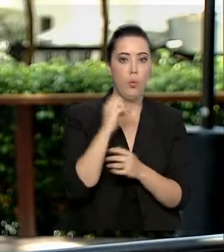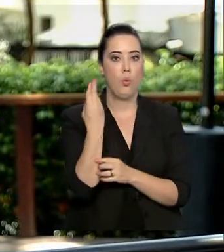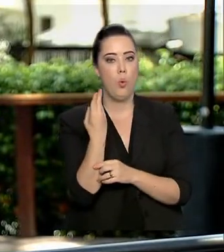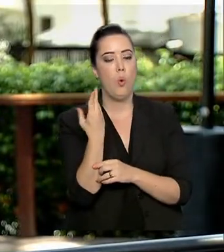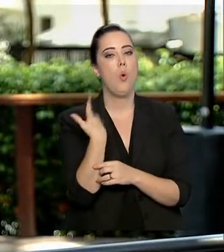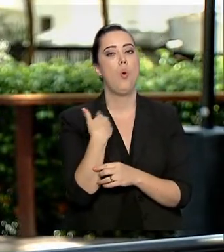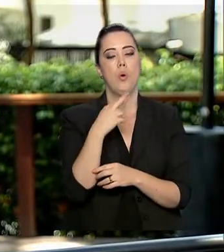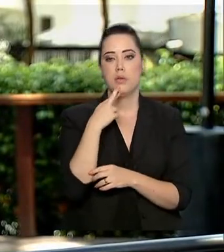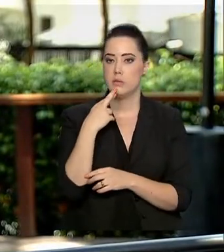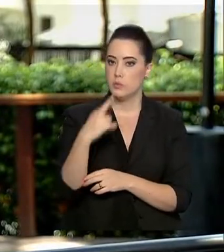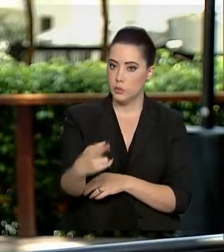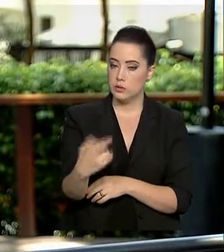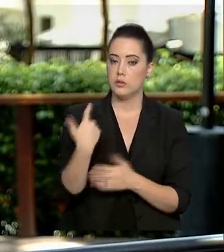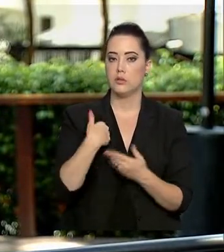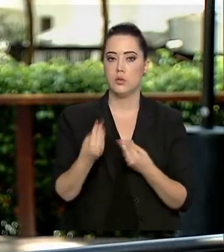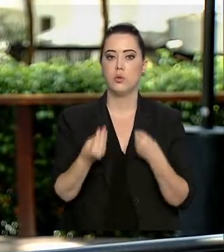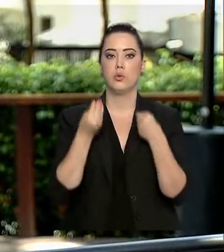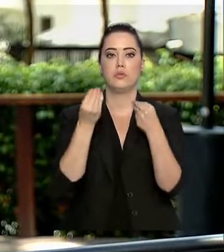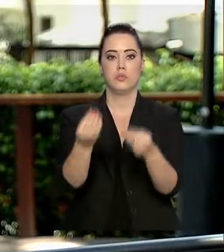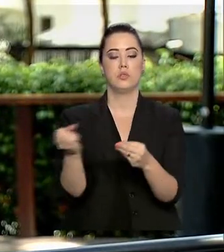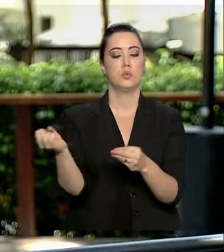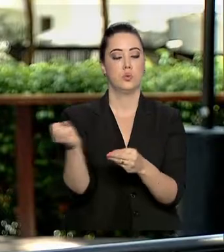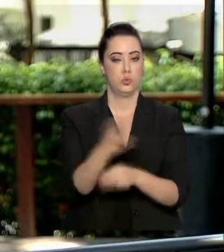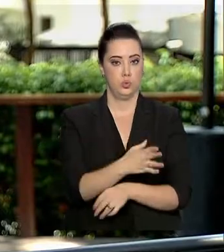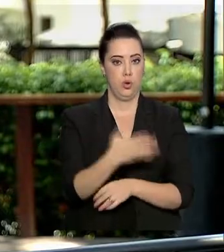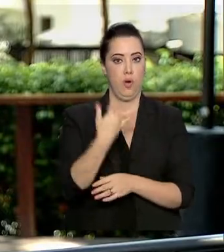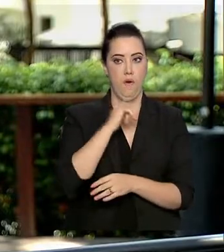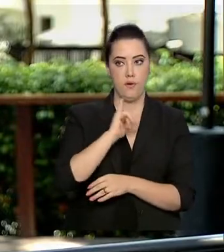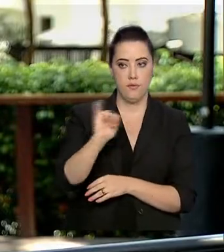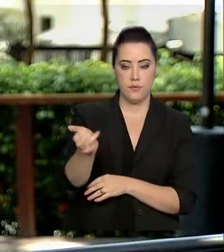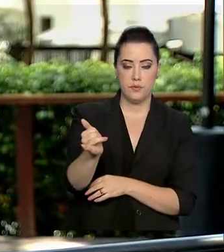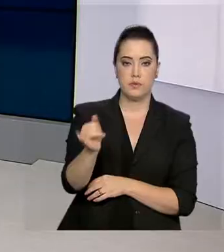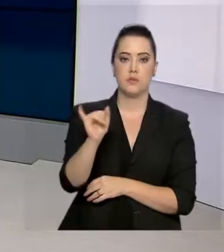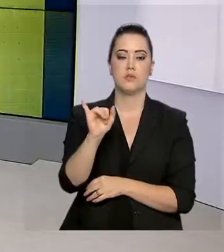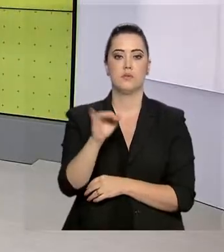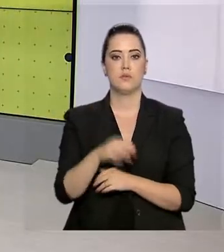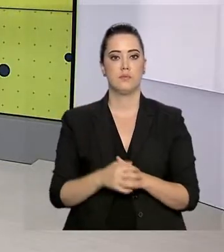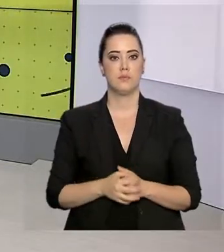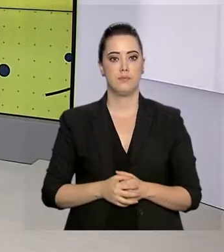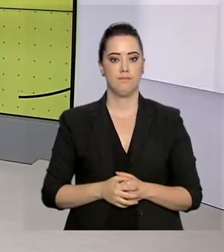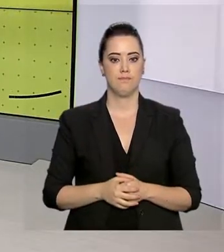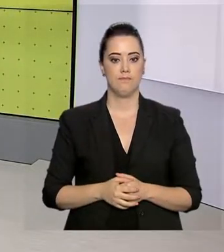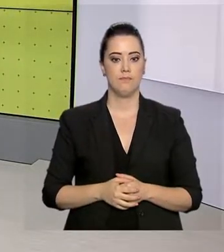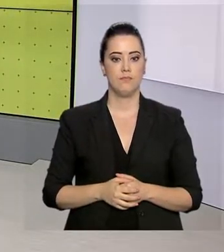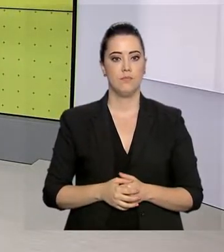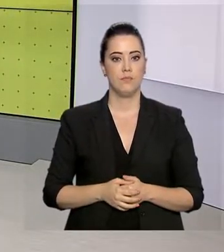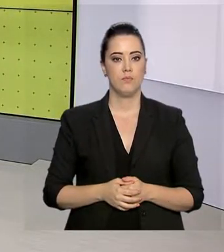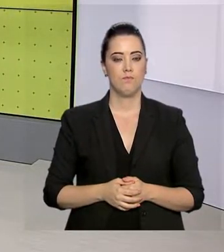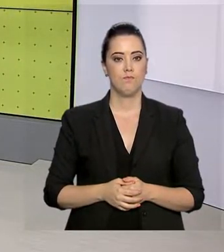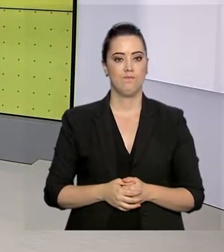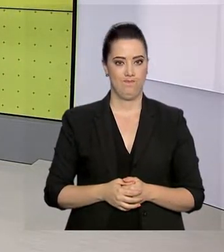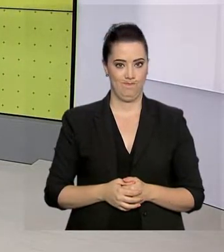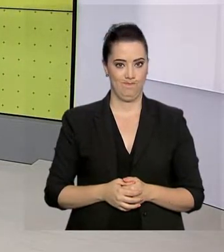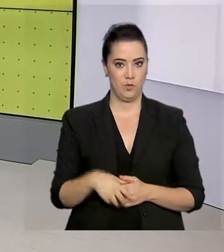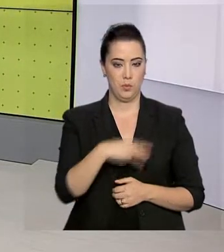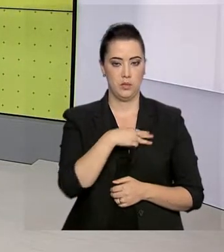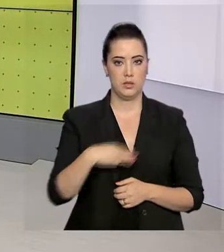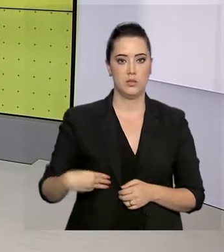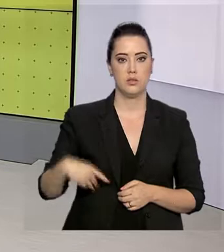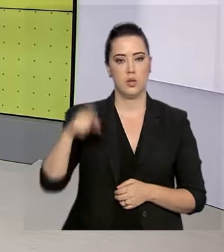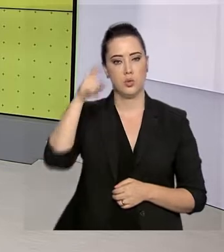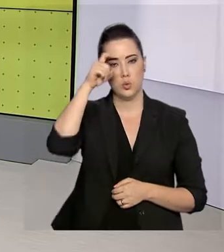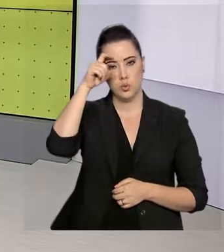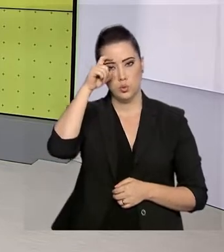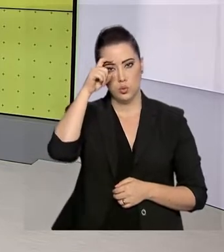regularizar a situação com a entrega de uma declaração retificadora. O ministro da Justiça e Segurança